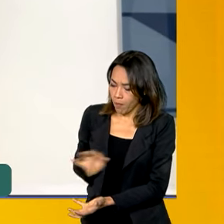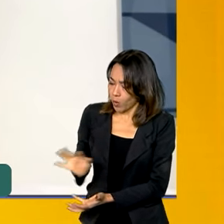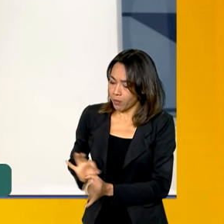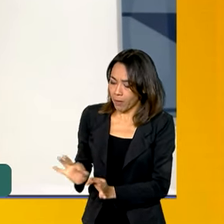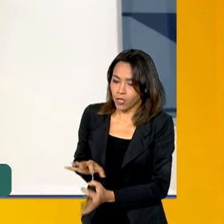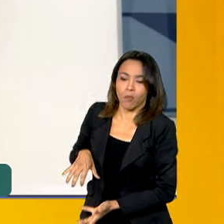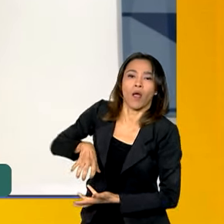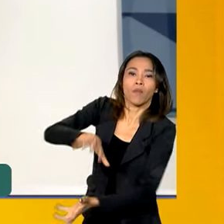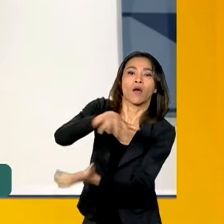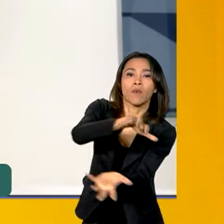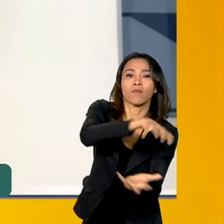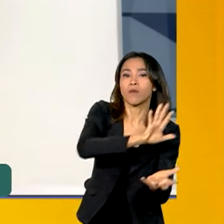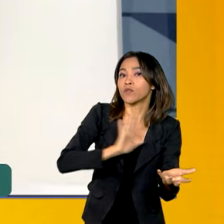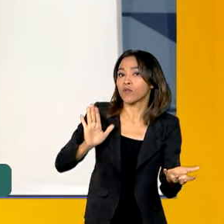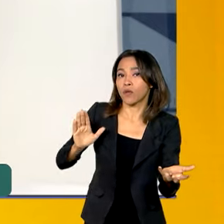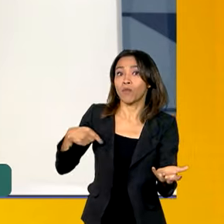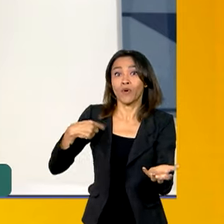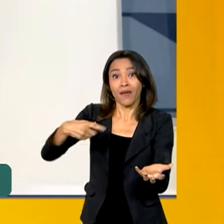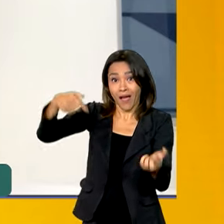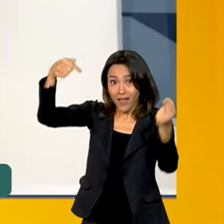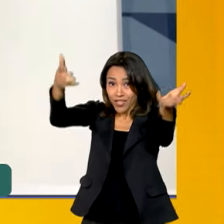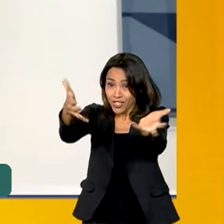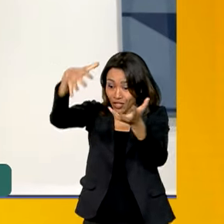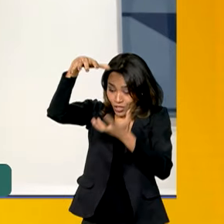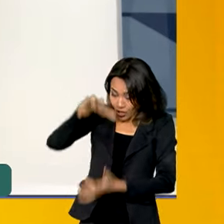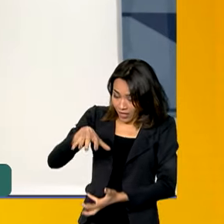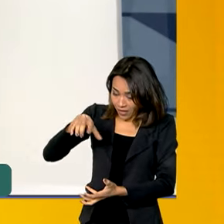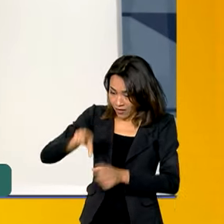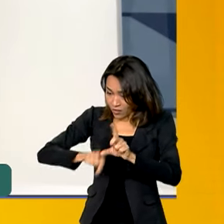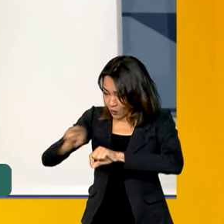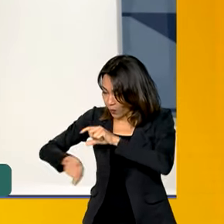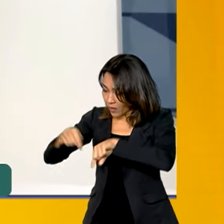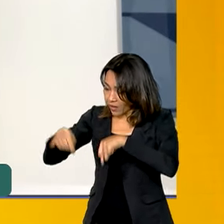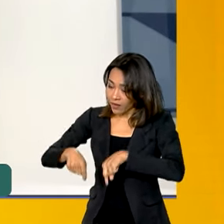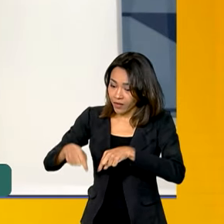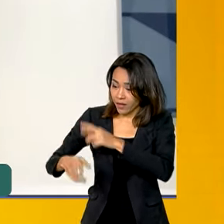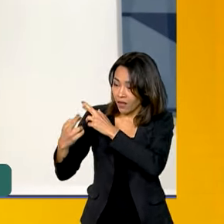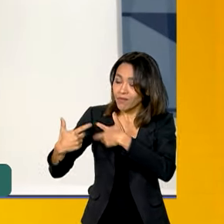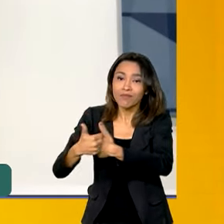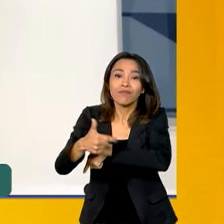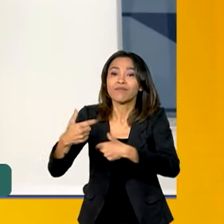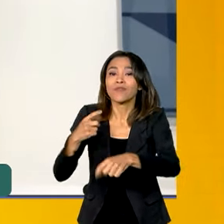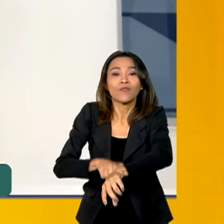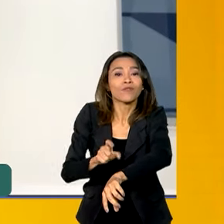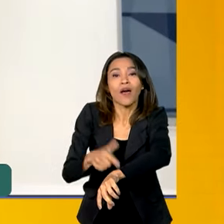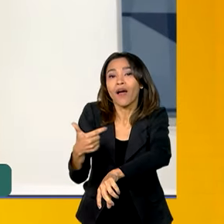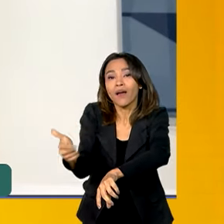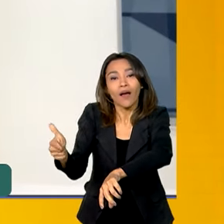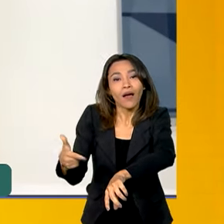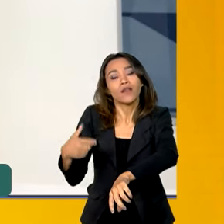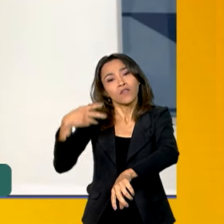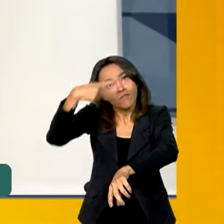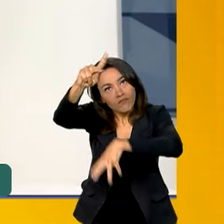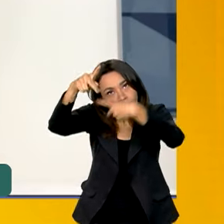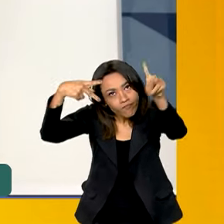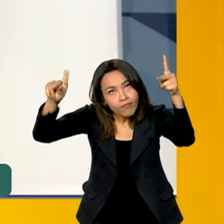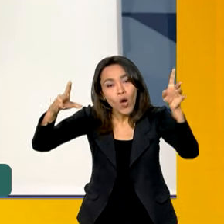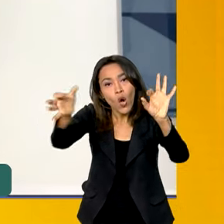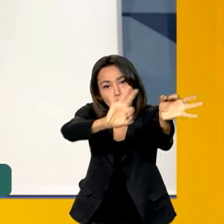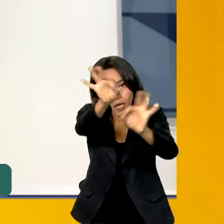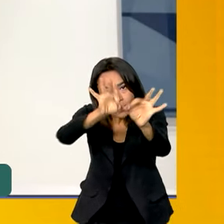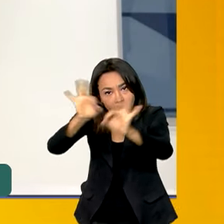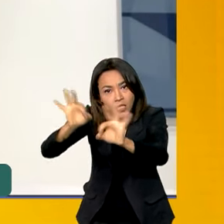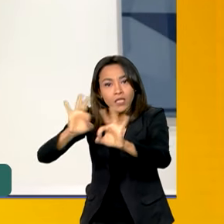colchões, cobertas, cobertores, que façam de uma forma organizada, organizar os kits para que a gente possa também